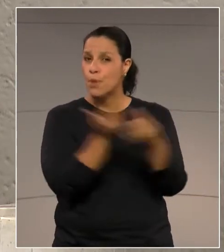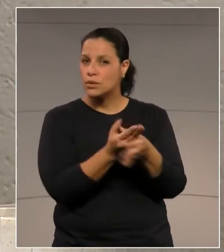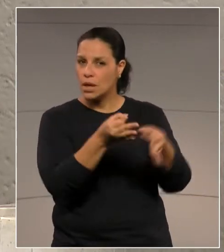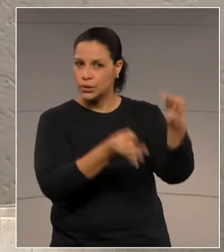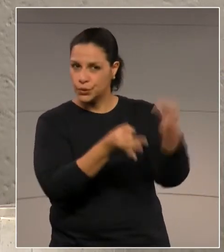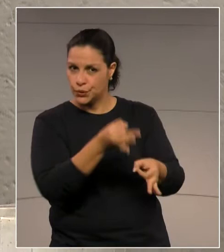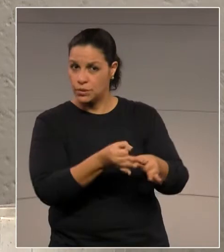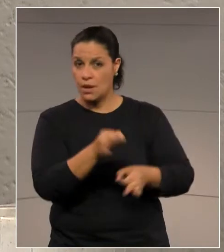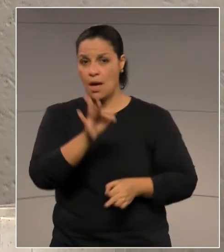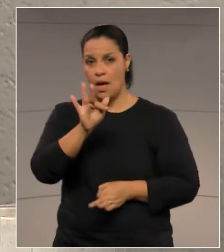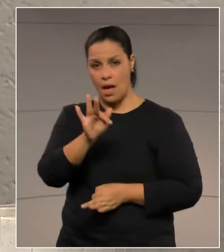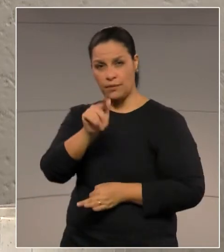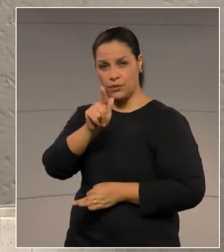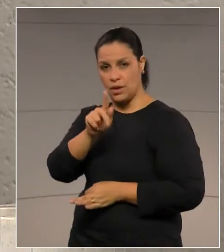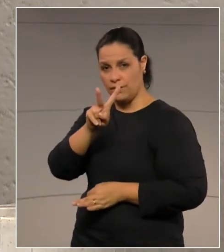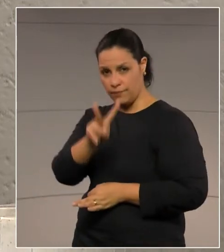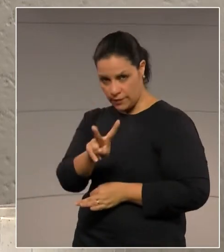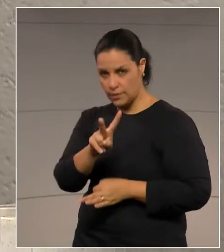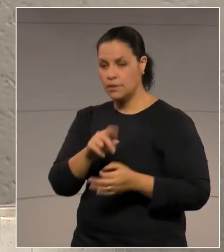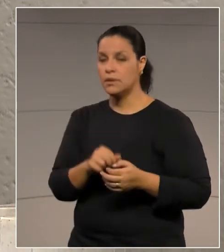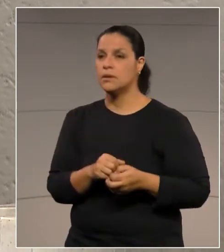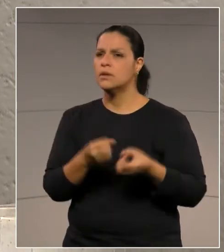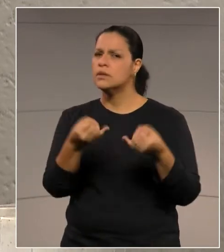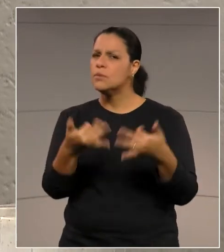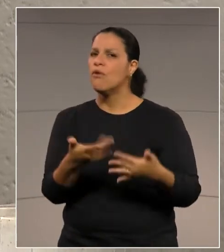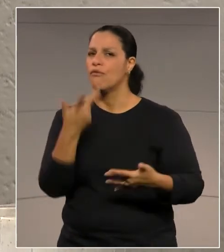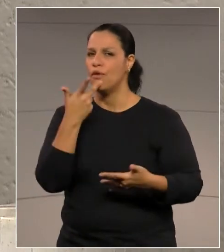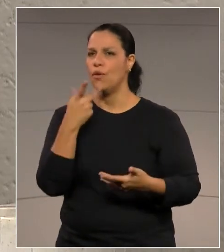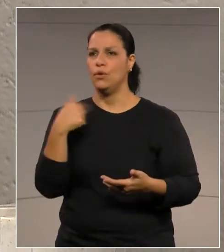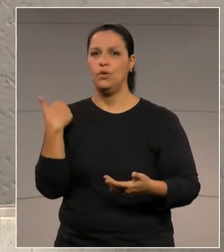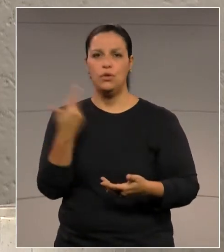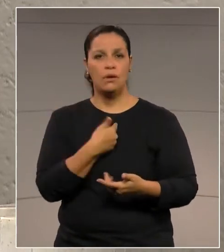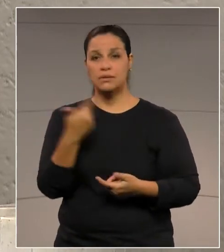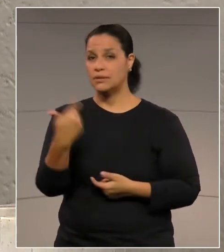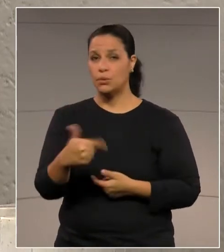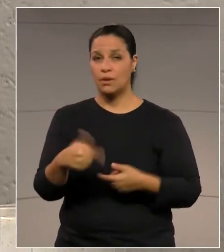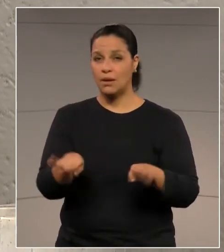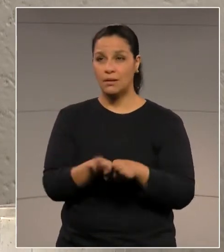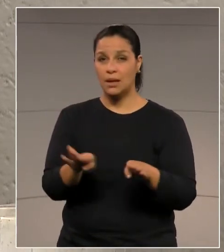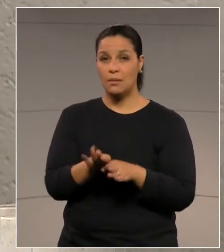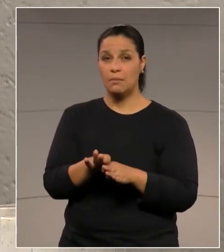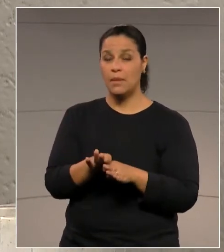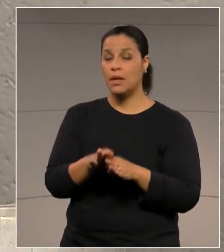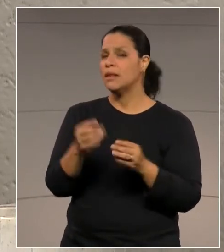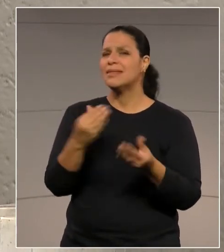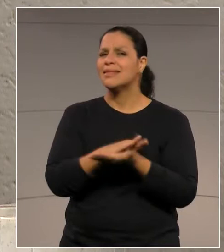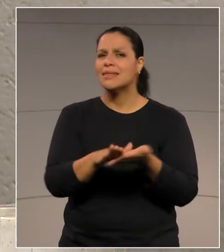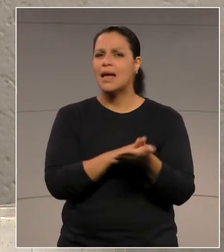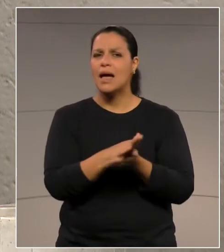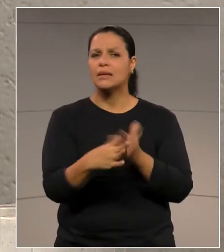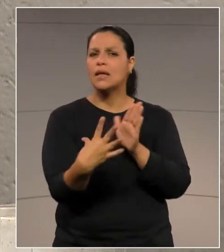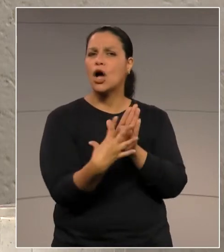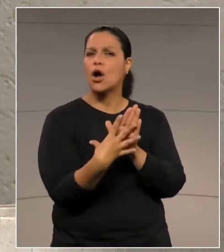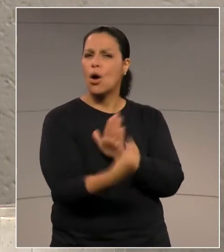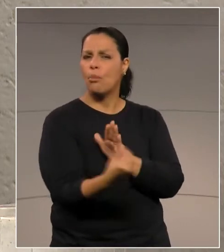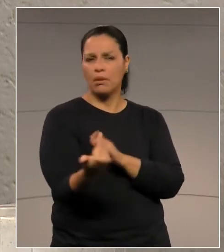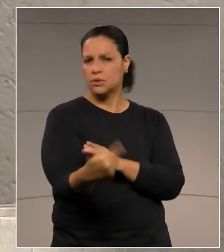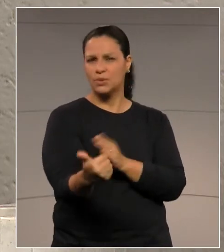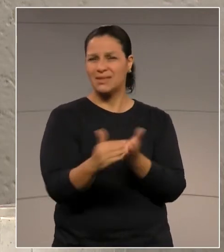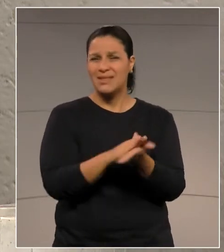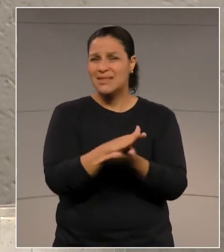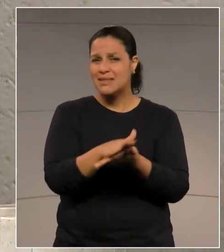Fundação Getúlio Vargas admitiu não ter sequer uma cópia, uma